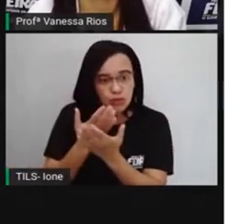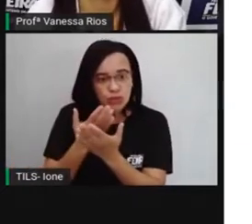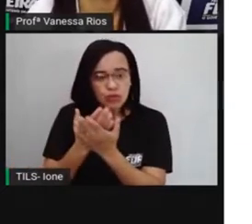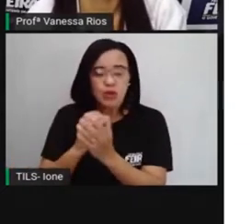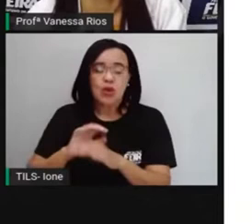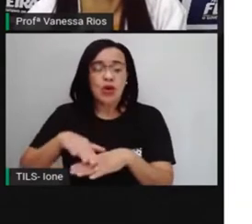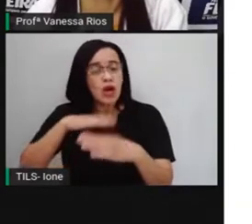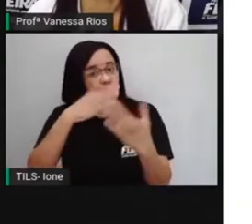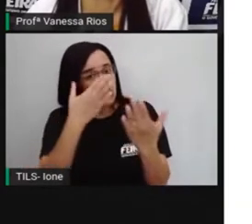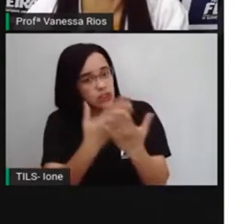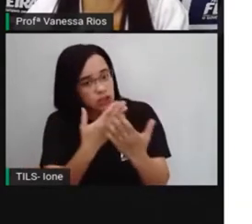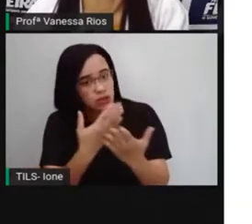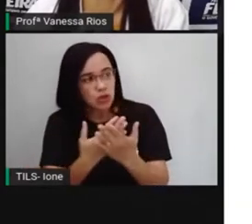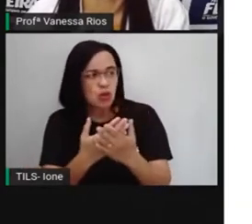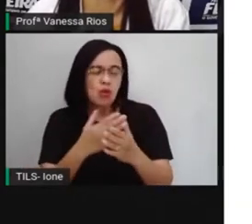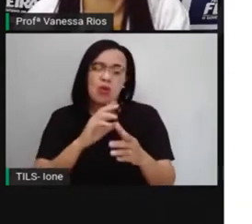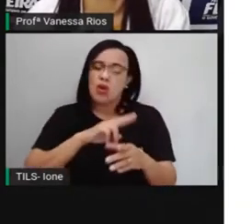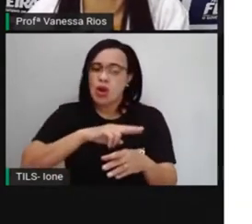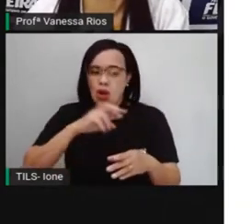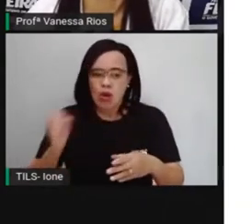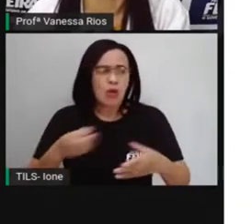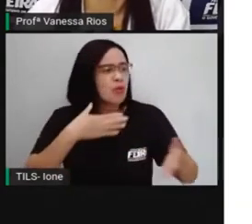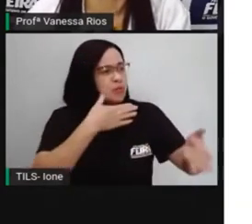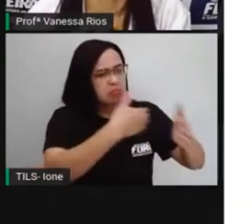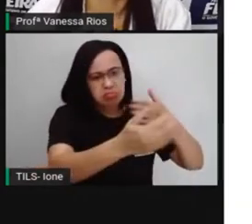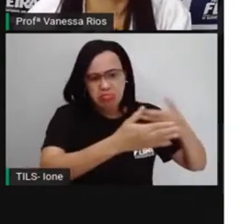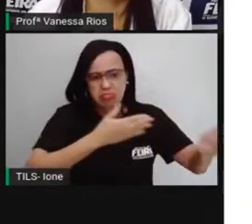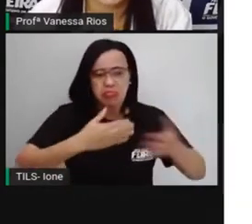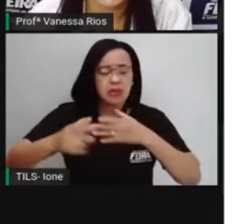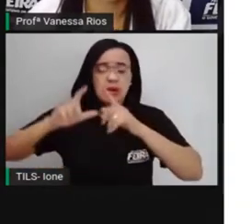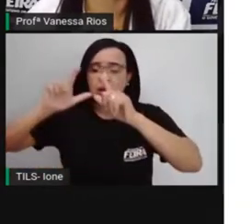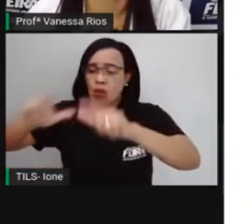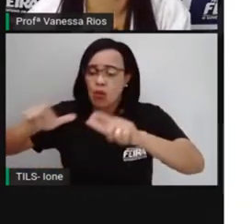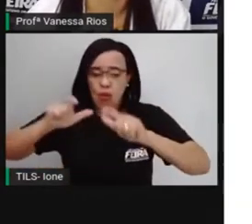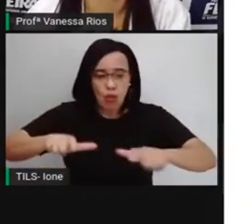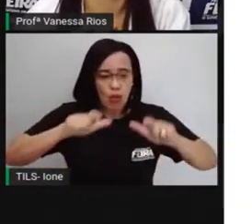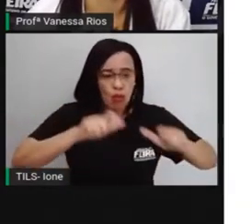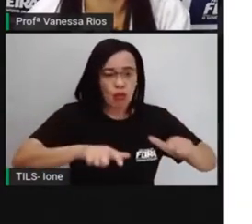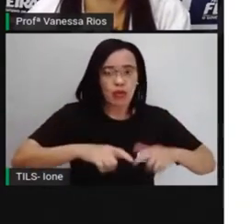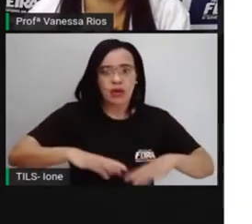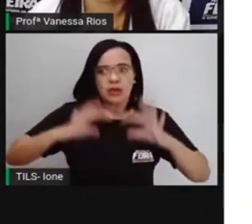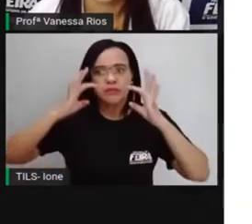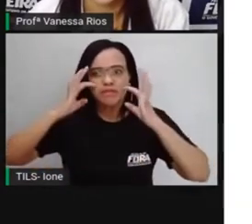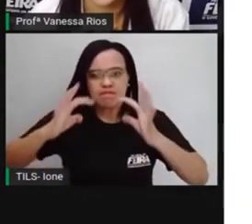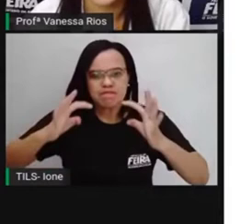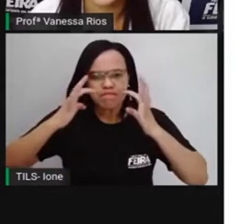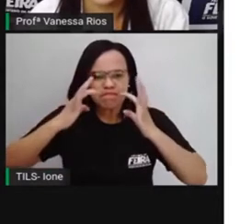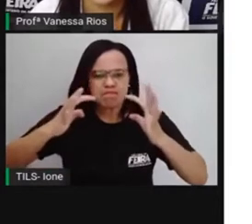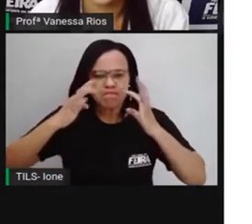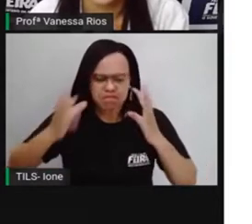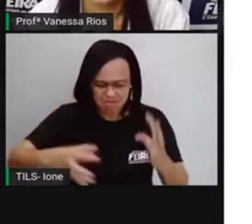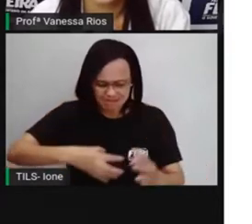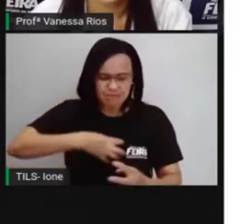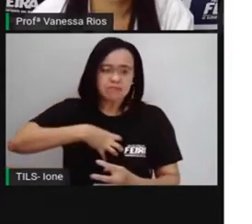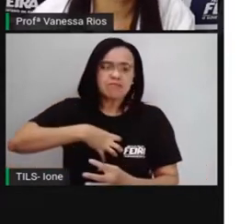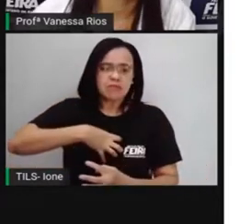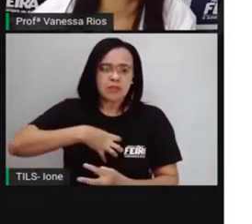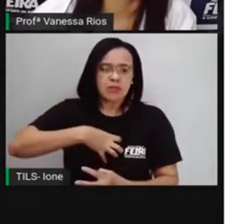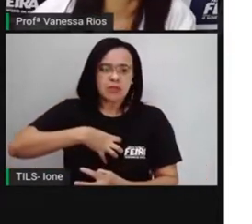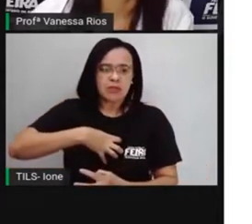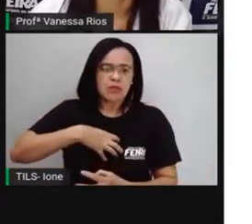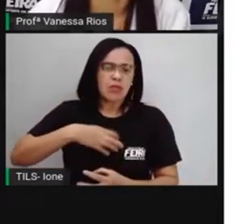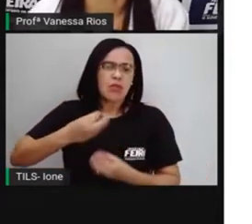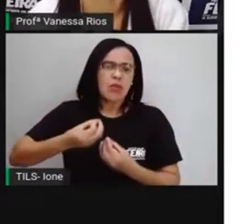ambiente, o que é que vocês já ouviram falar sobre escravização de pessoas, vocês